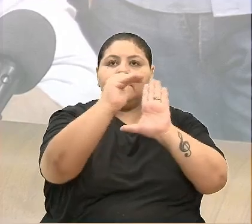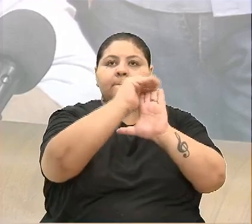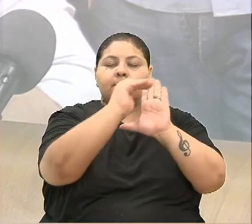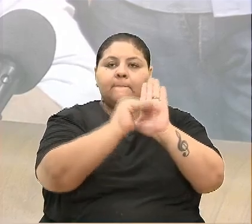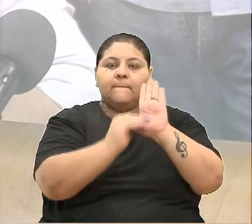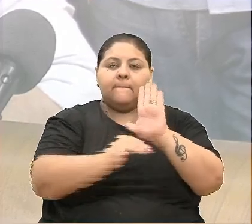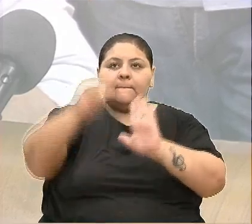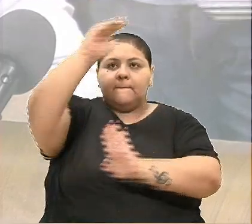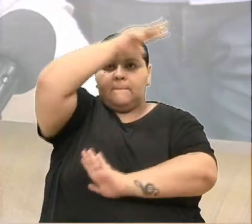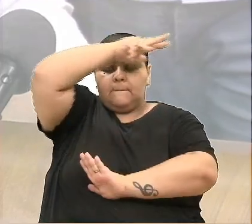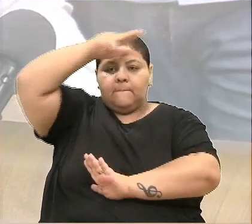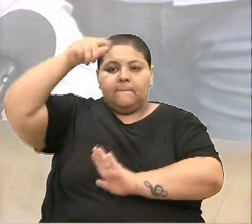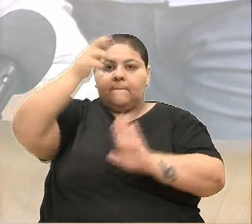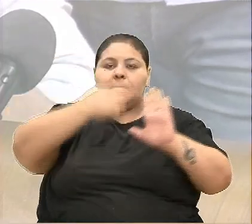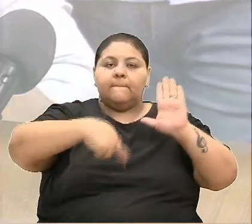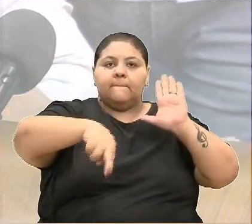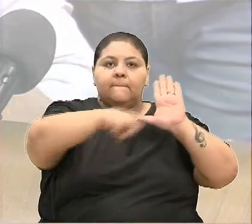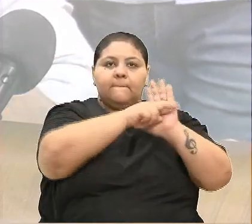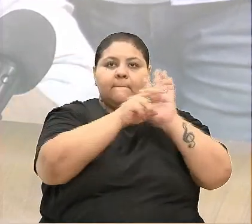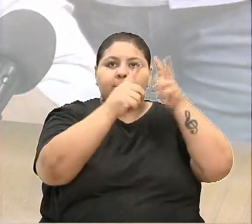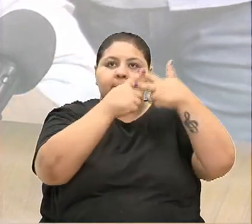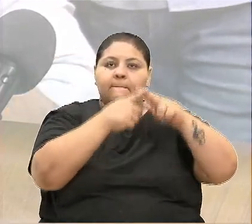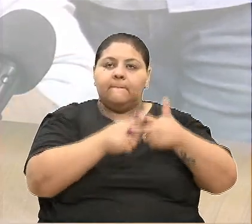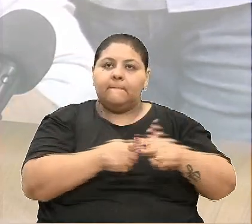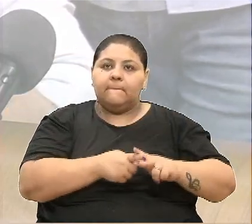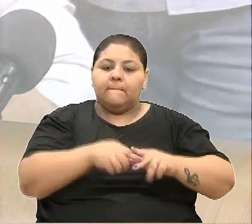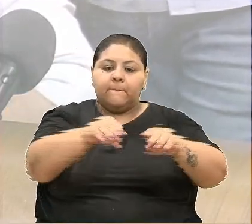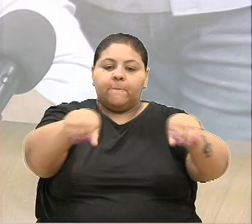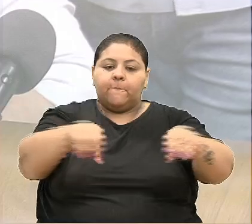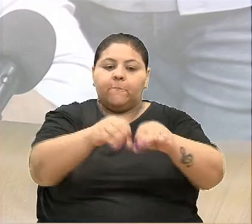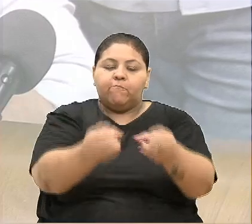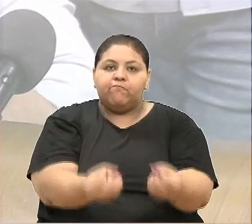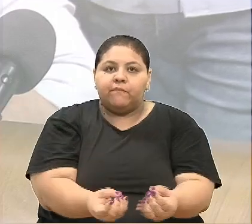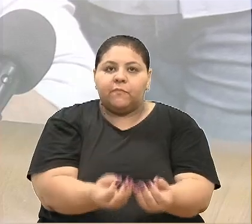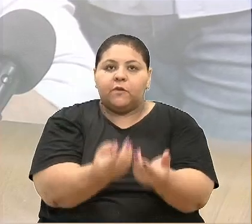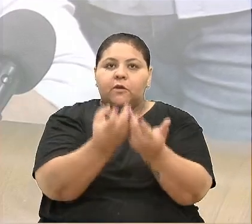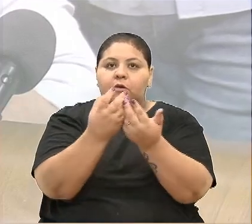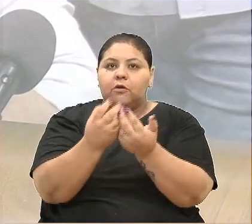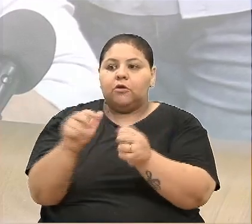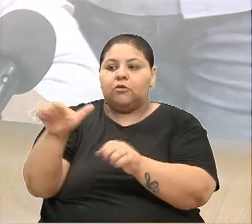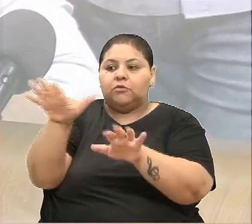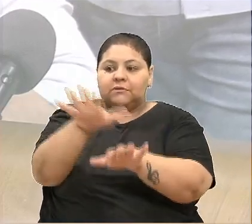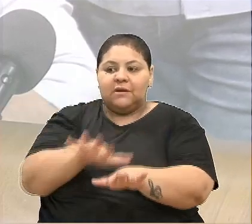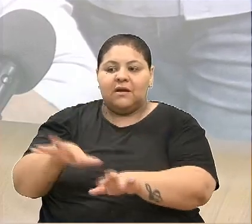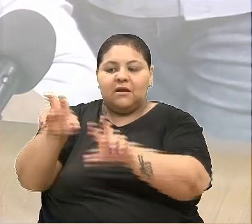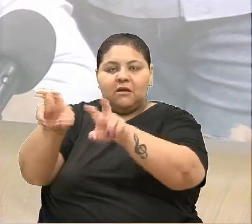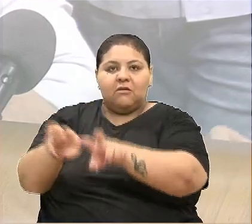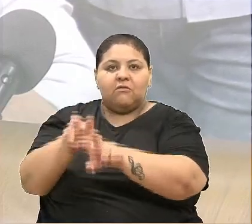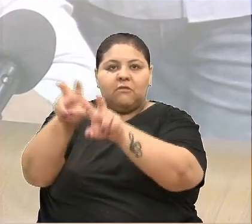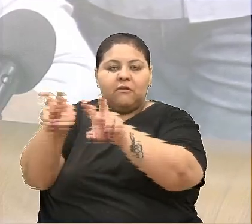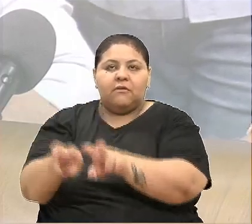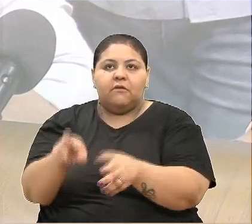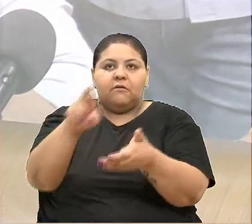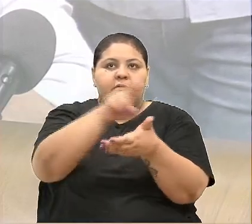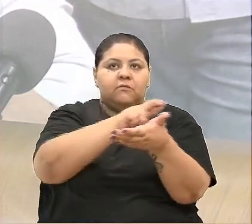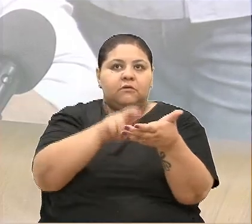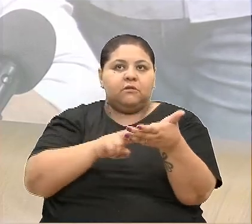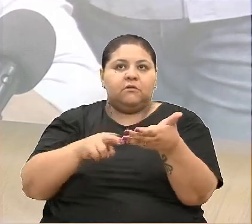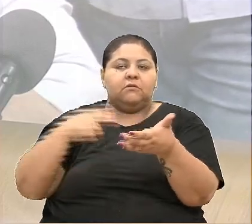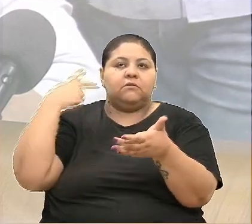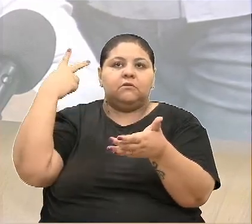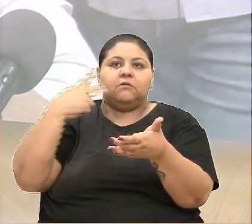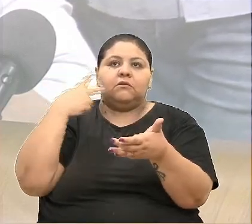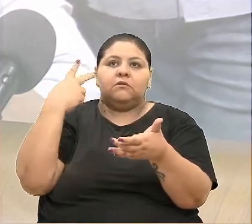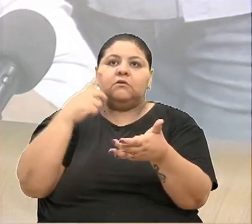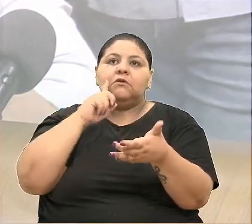Municipal de Recuperação e Manutenção da Fertilidade dos Solos da Propriedade Rural Caxiense. Relatora é a vereadora Gladys